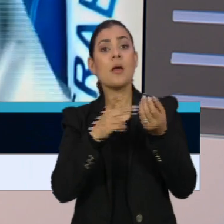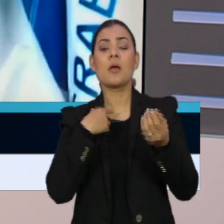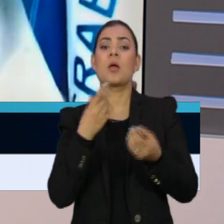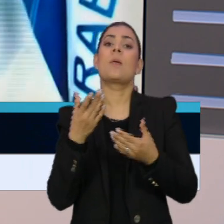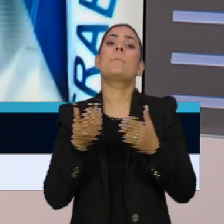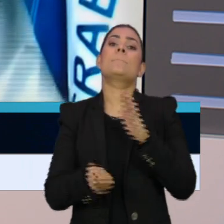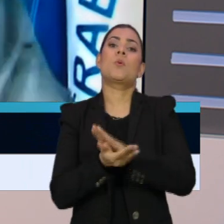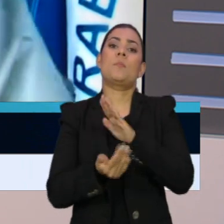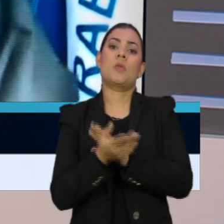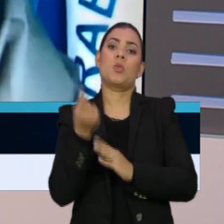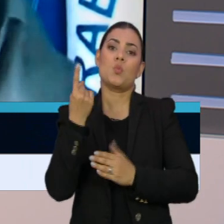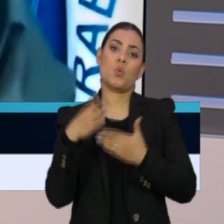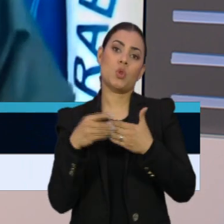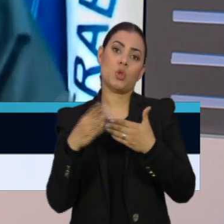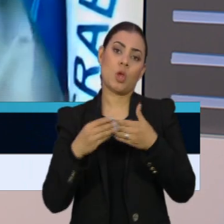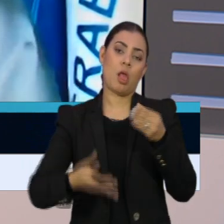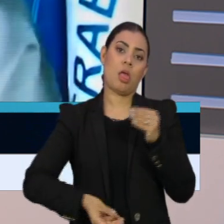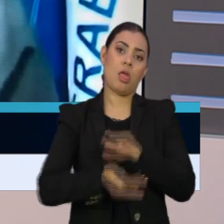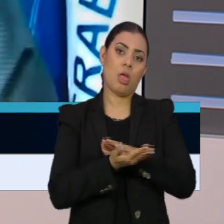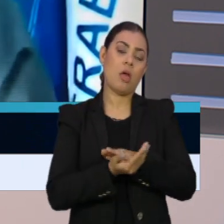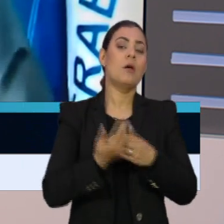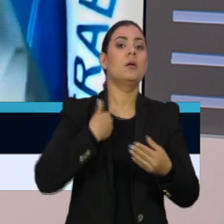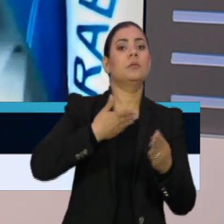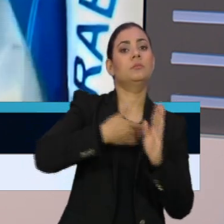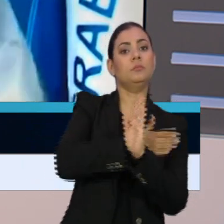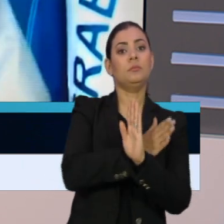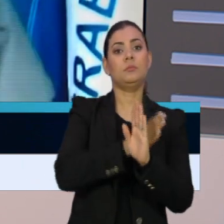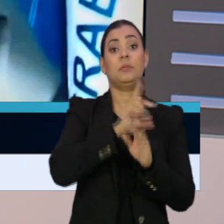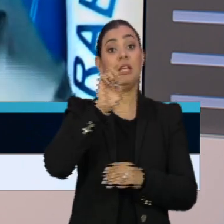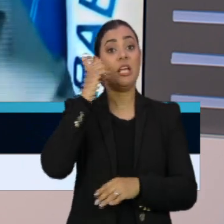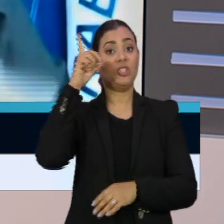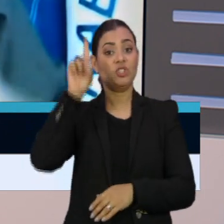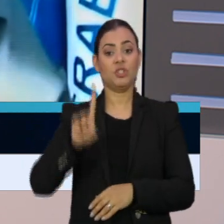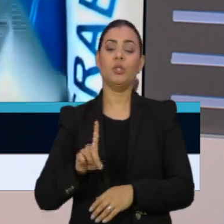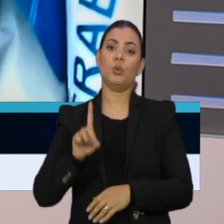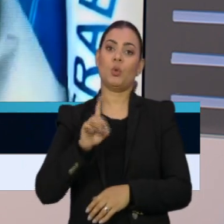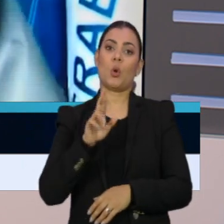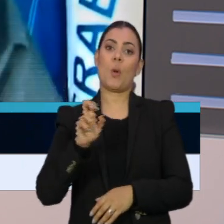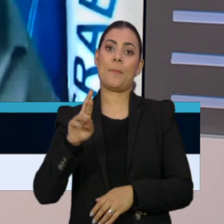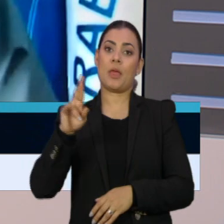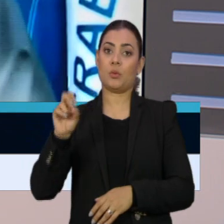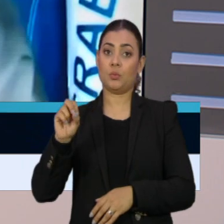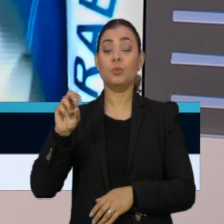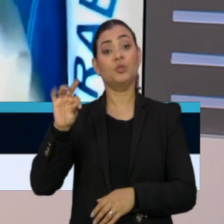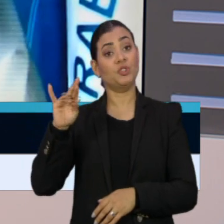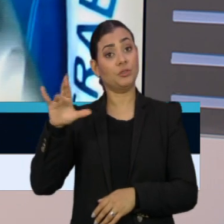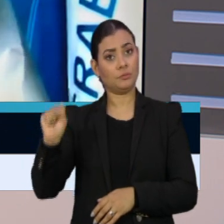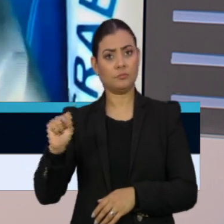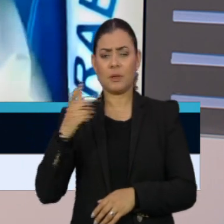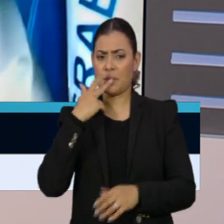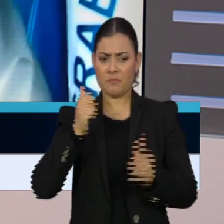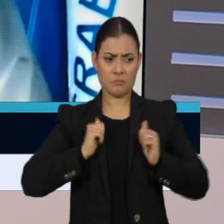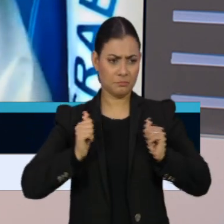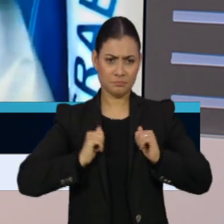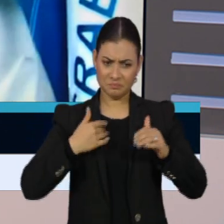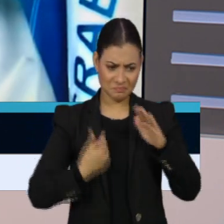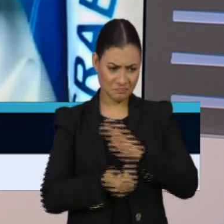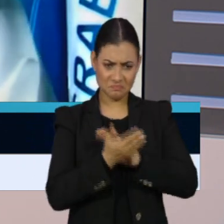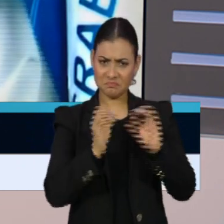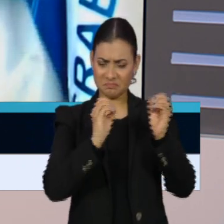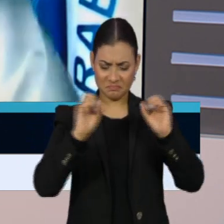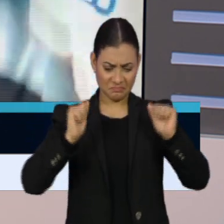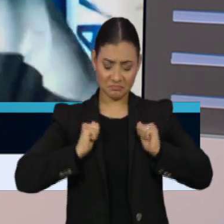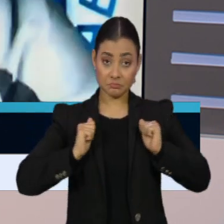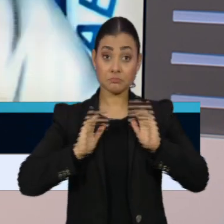dólar por dose da vacina AstraZeneca pelo ex-diretor do Ministério da Saúde, Roberto Dias, que nega o suborno. Logo no início da